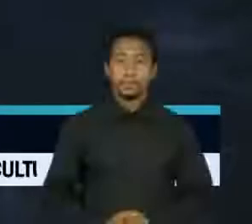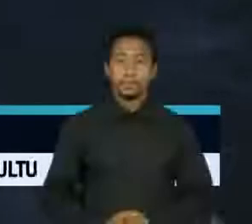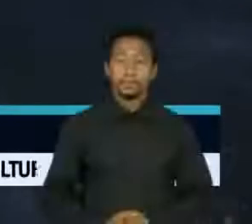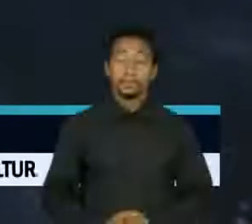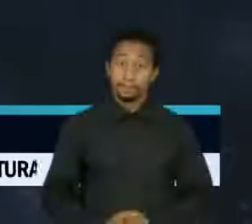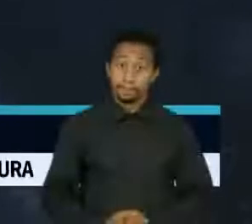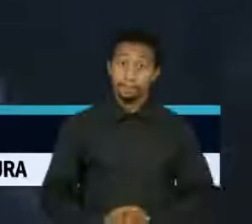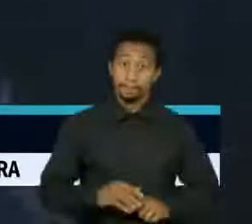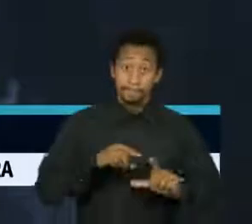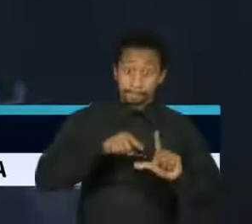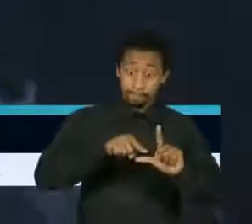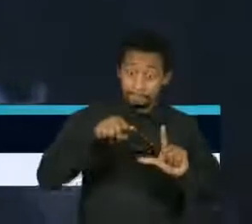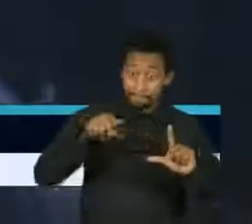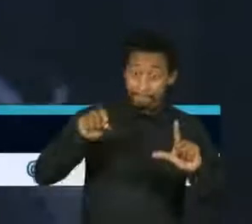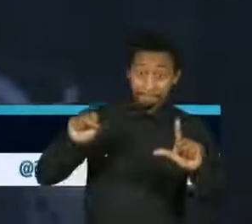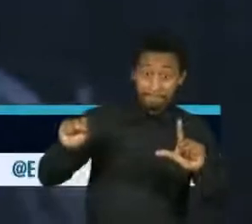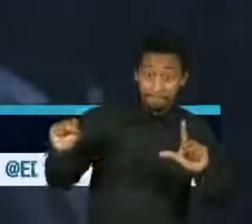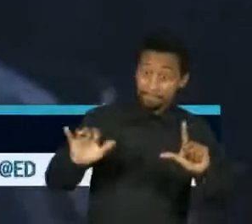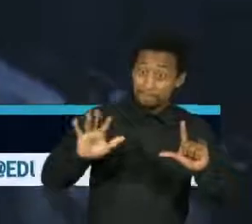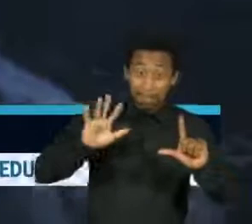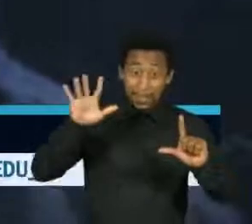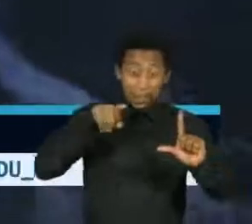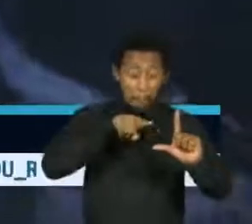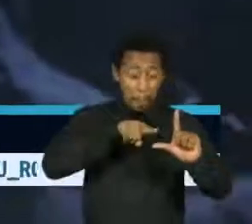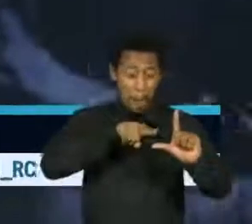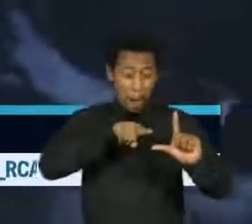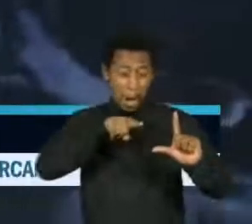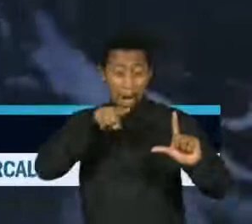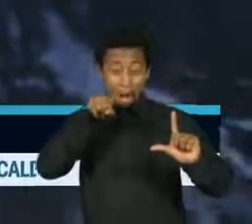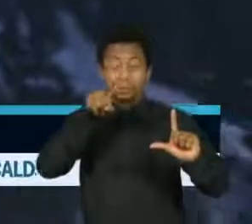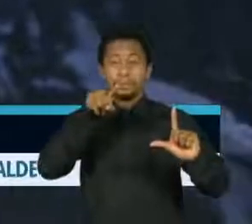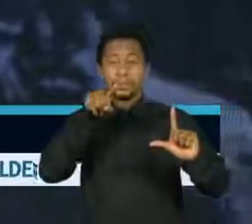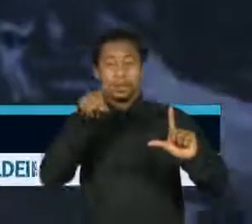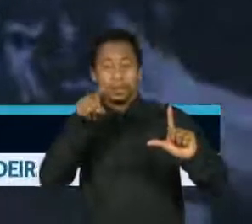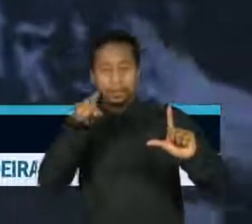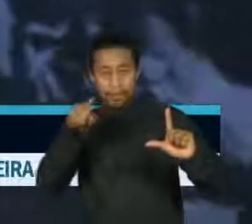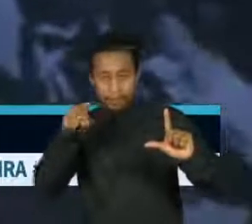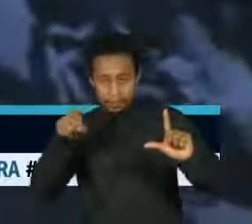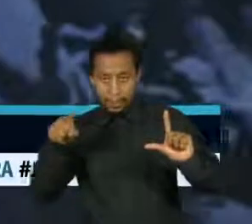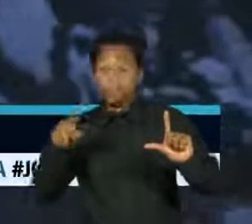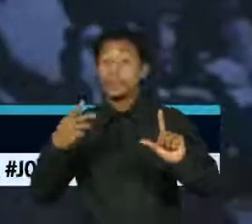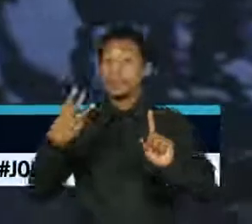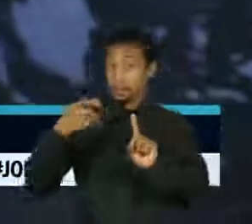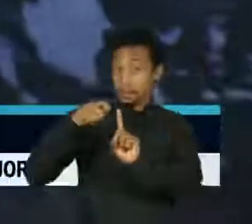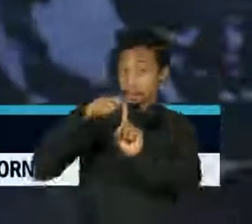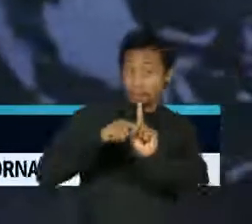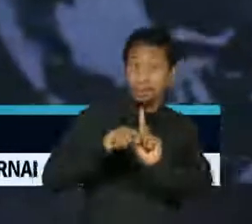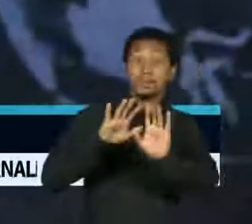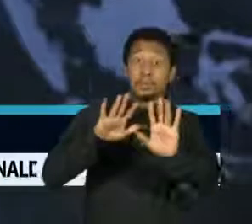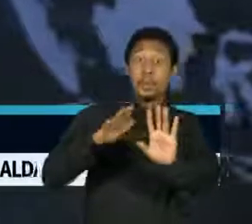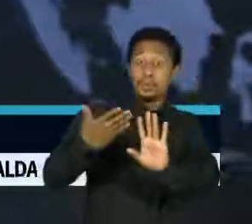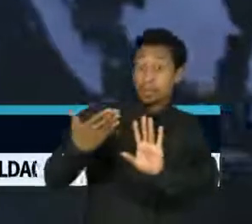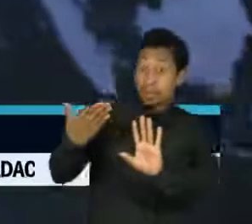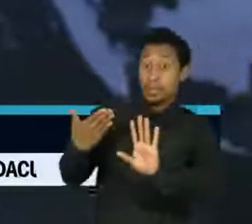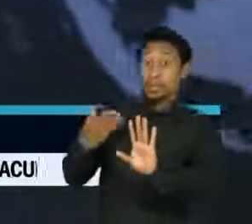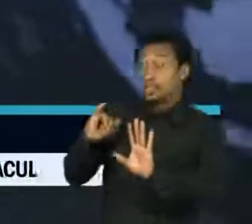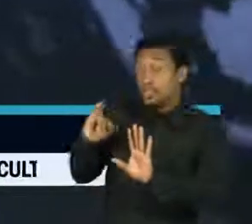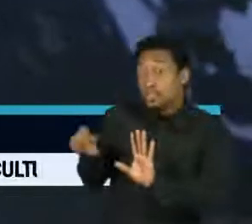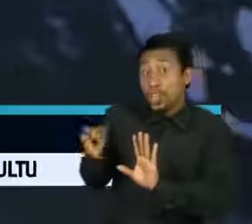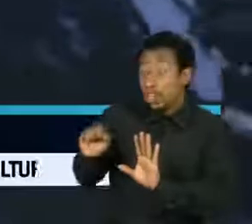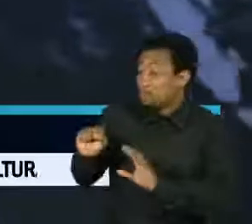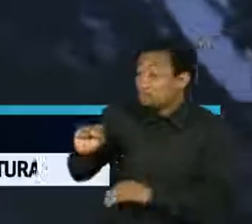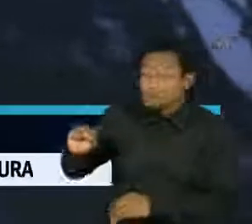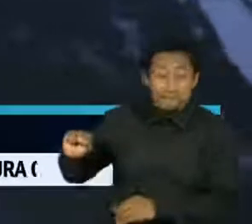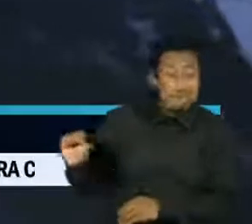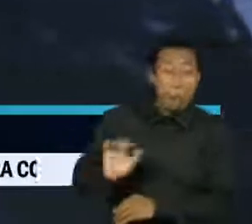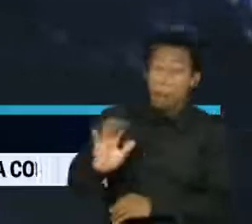A inflação oficial desacelerou pelo terceiro mês seguido, mas foi a maior para janeiro em seis anos nos cálculos do IBGE. O